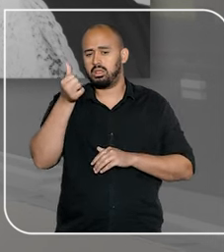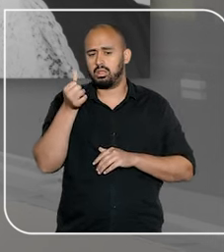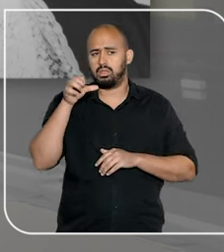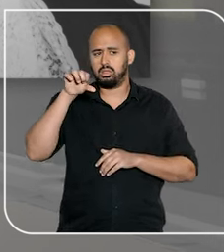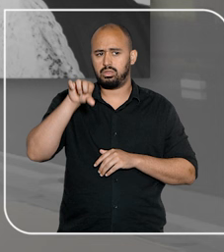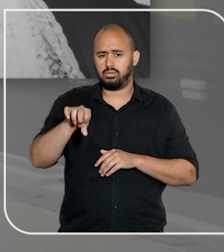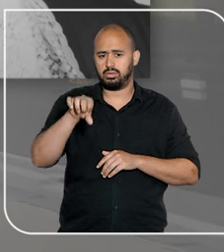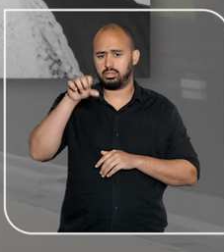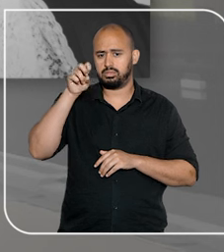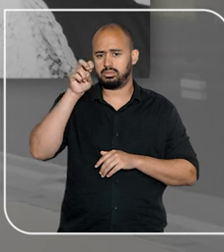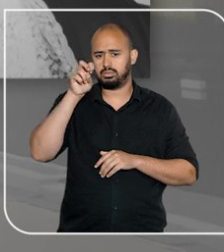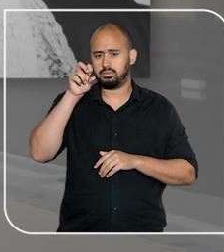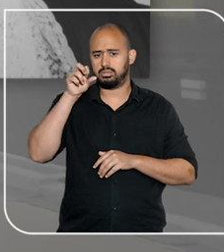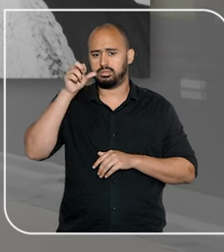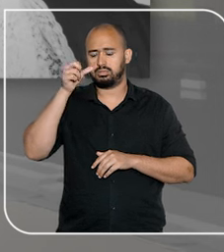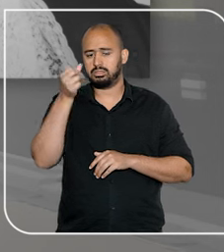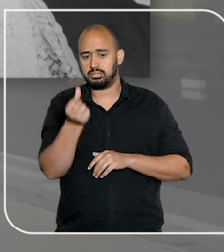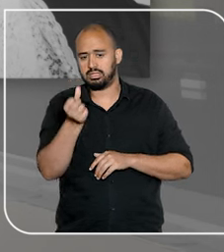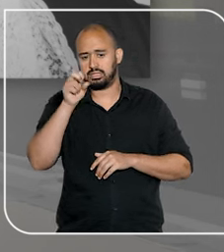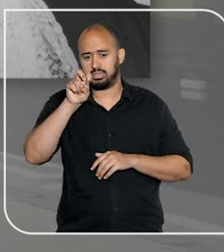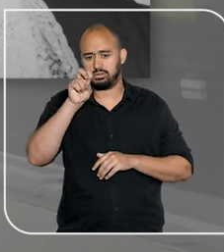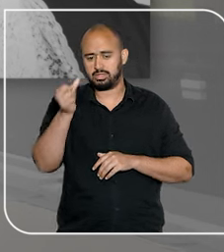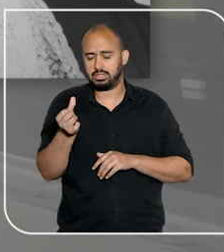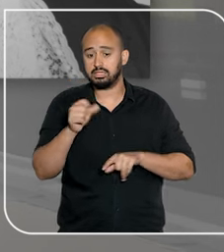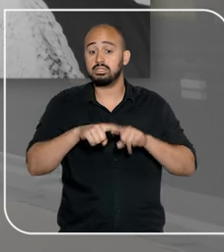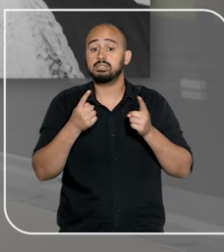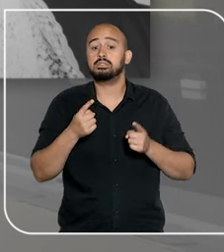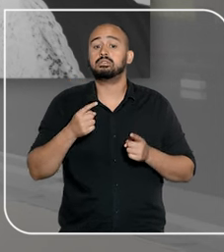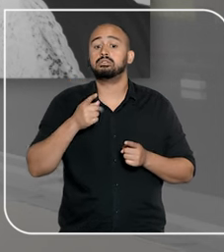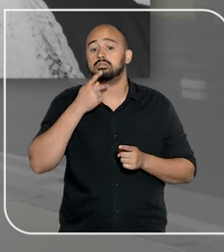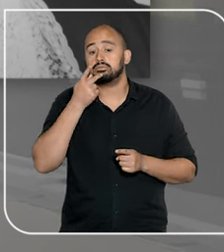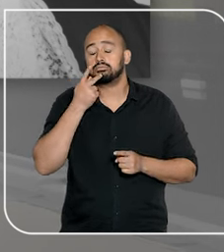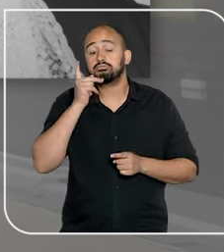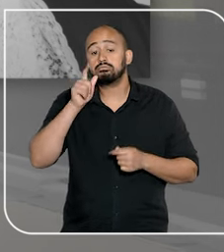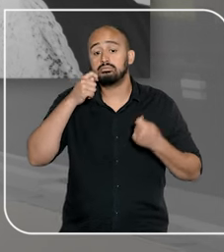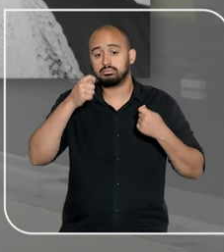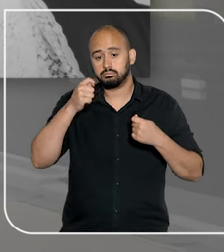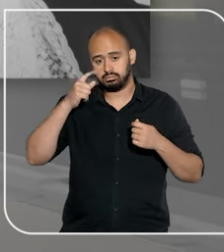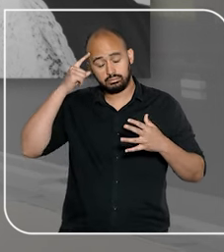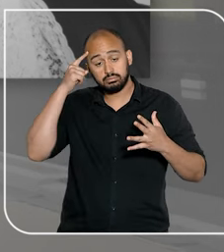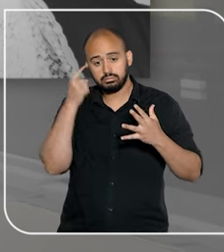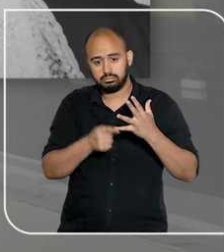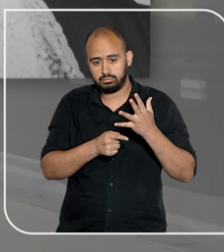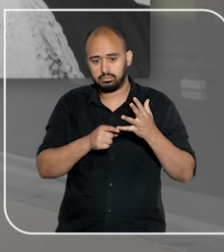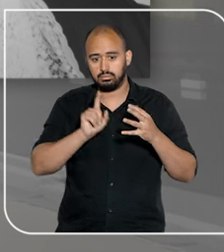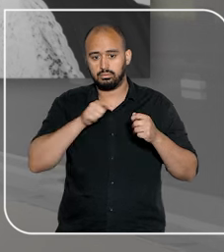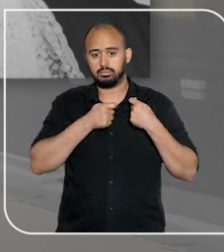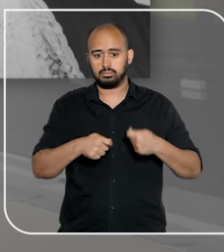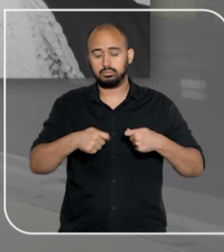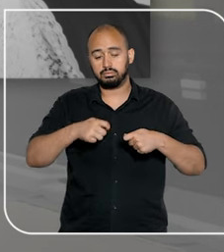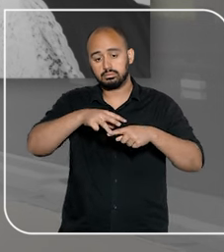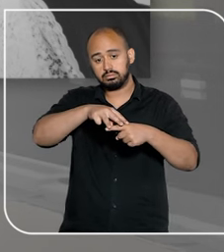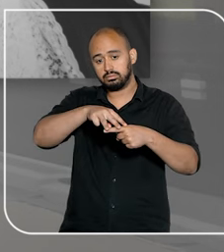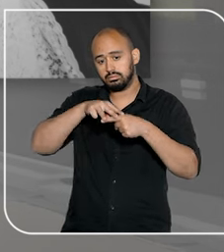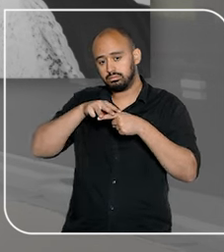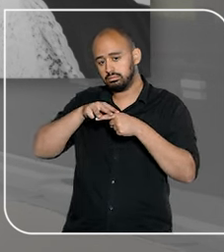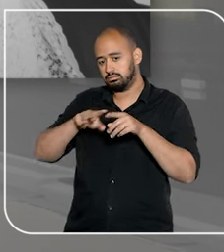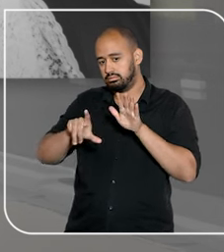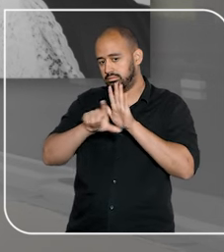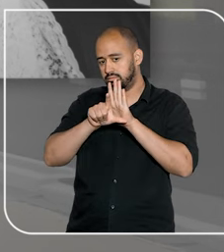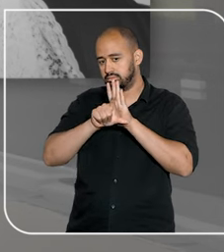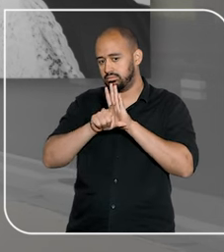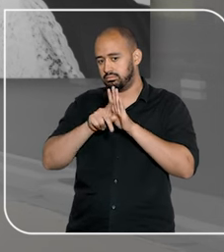.656, de 1998. Porém, a rescisão deve ser devidamente motivada